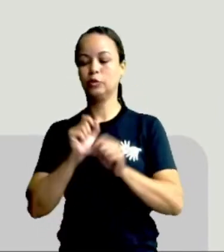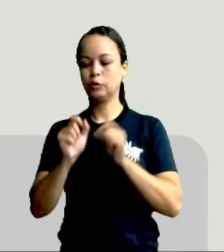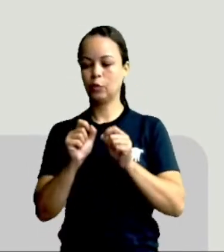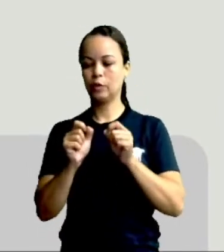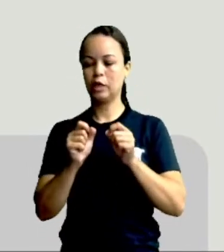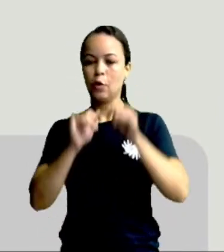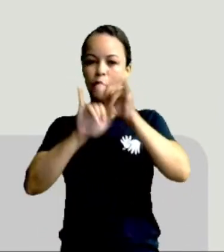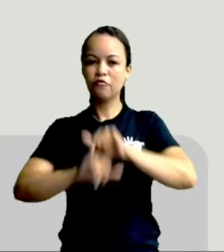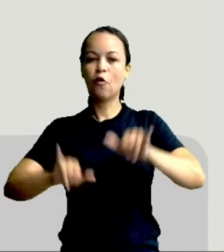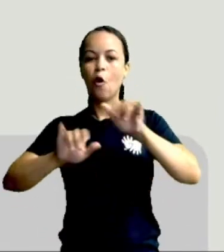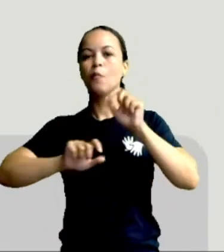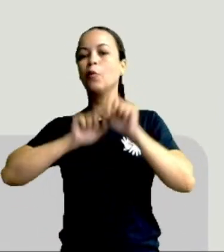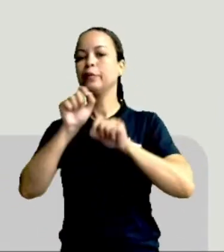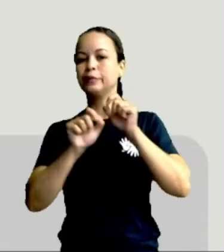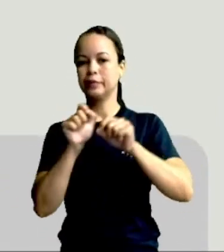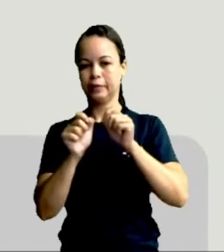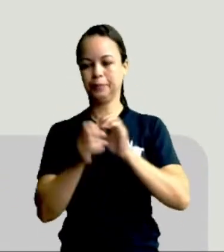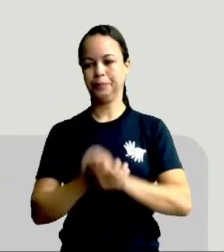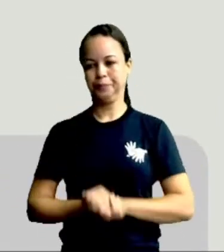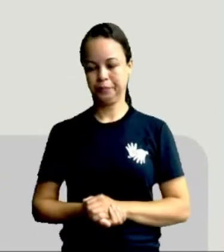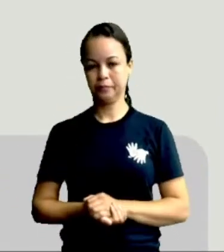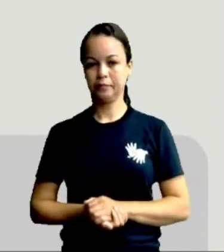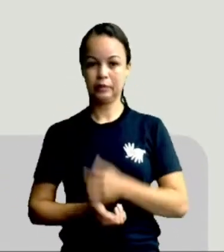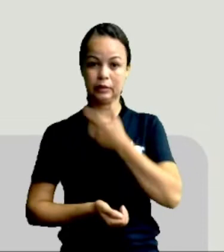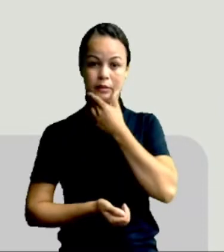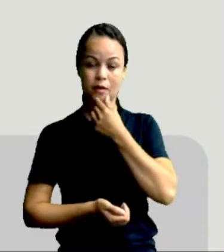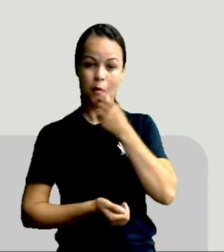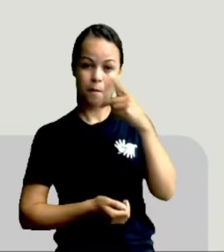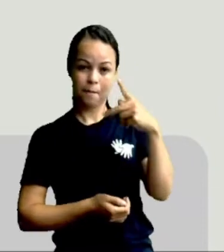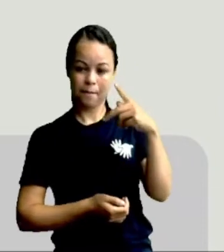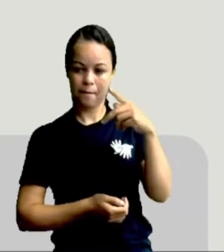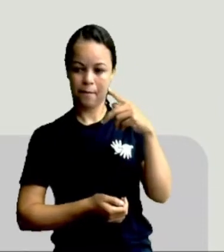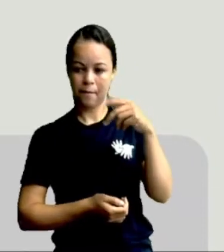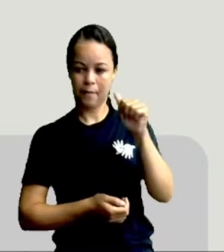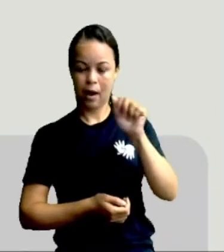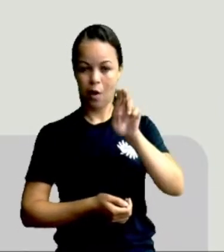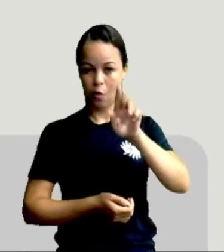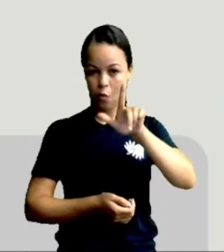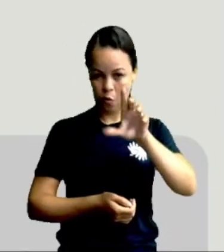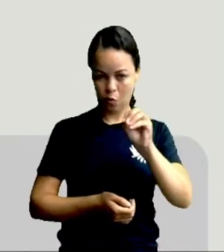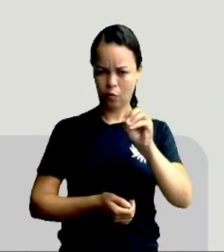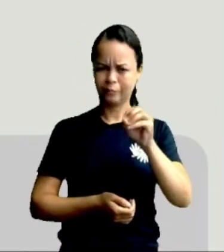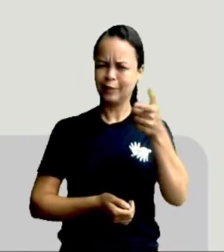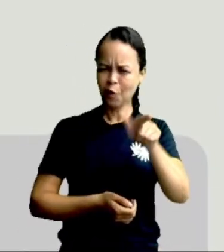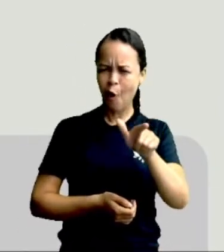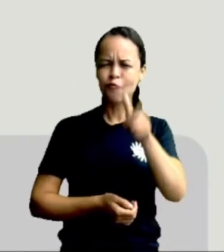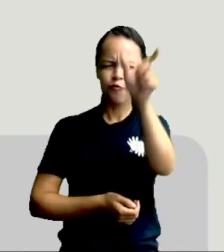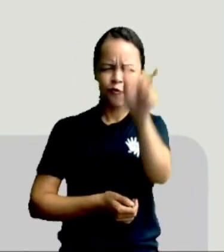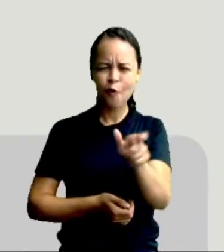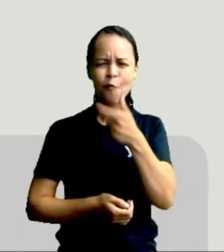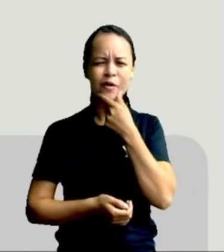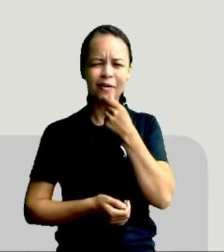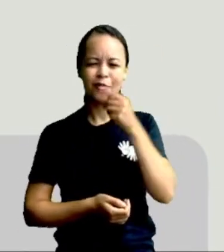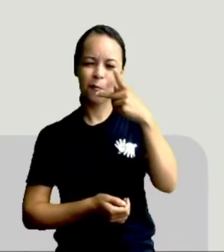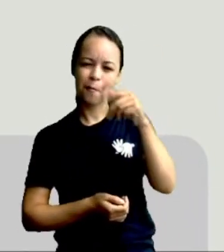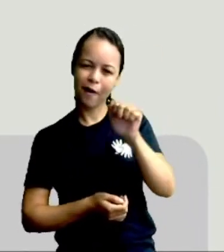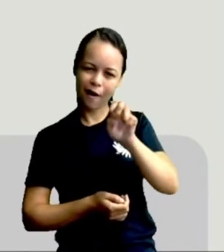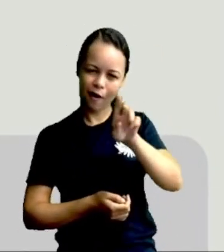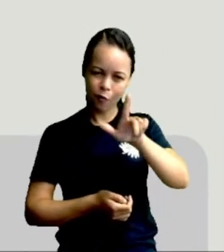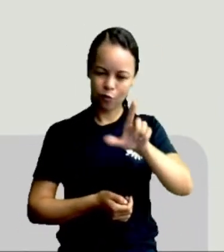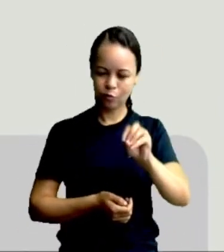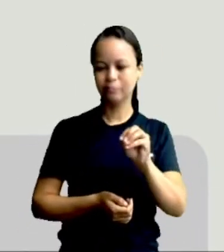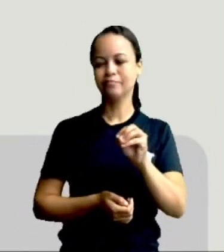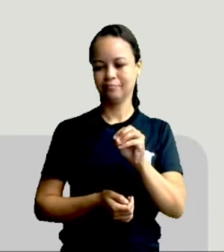informação, ó. Paulo, Paulo novamente. Paulo fez 13